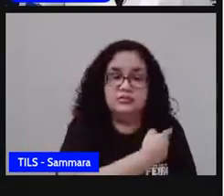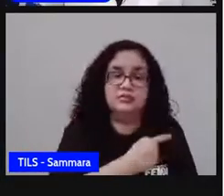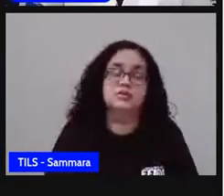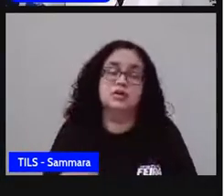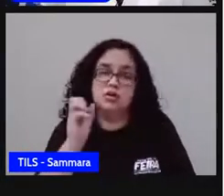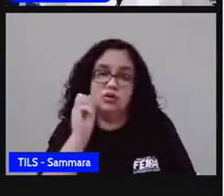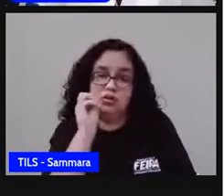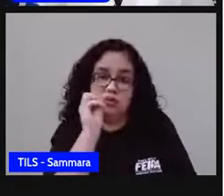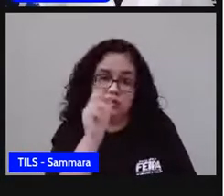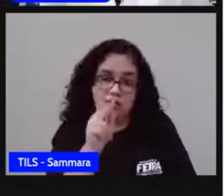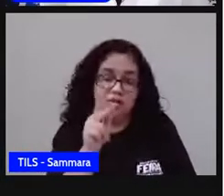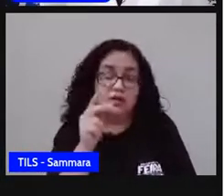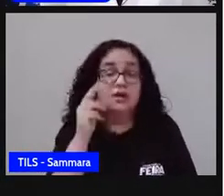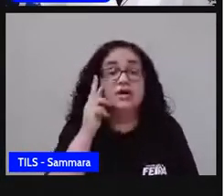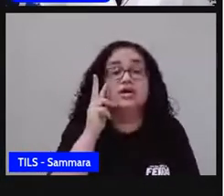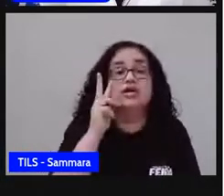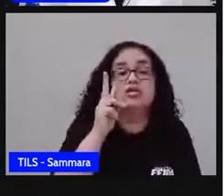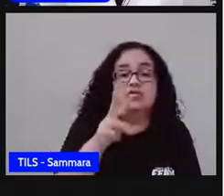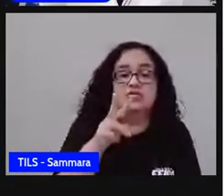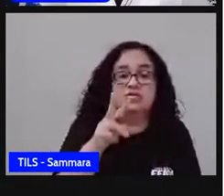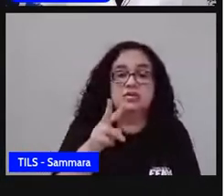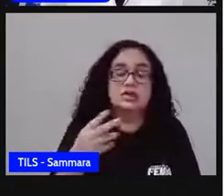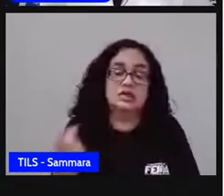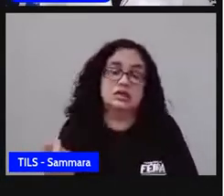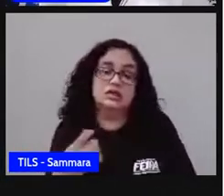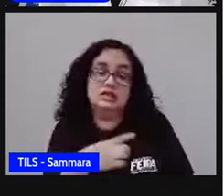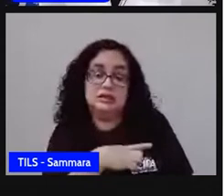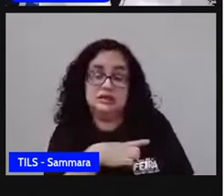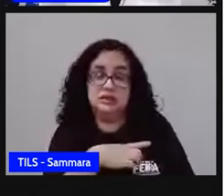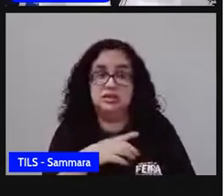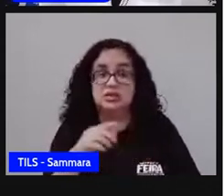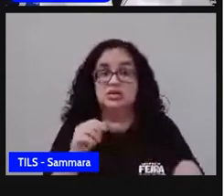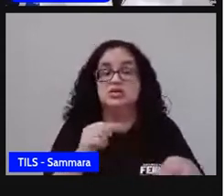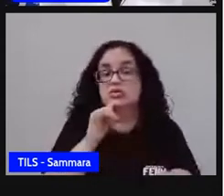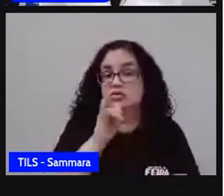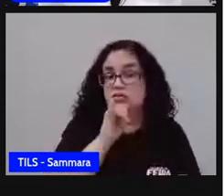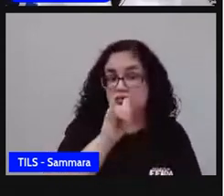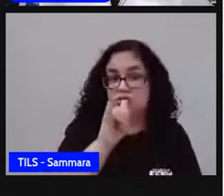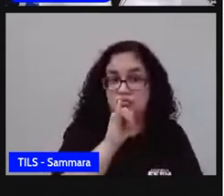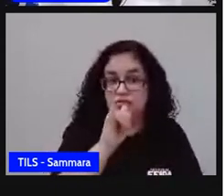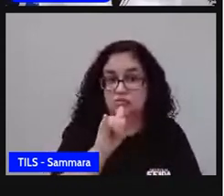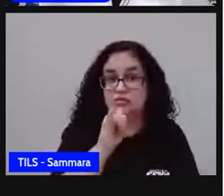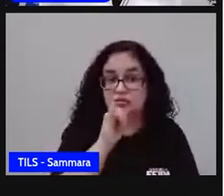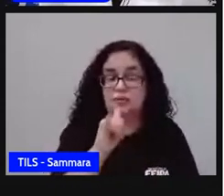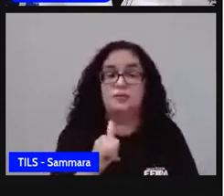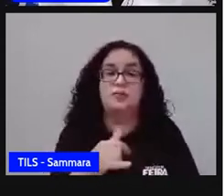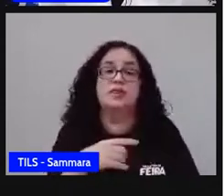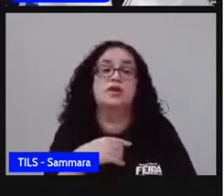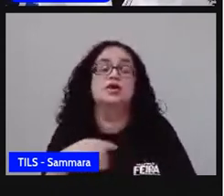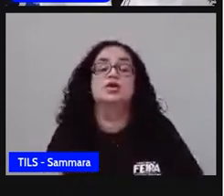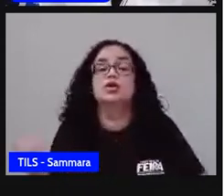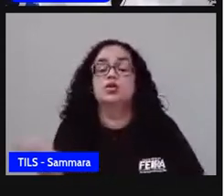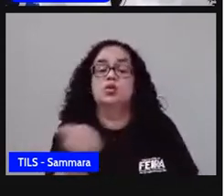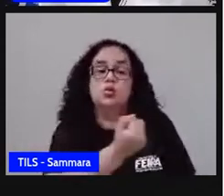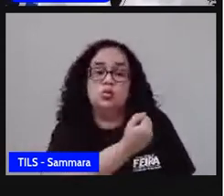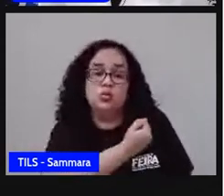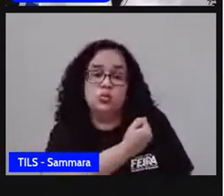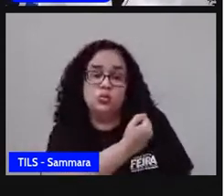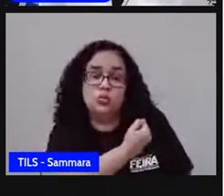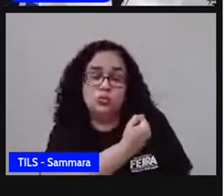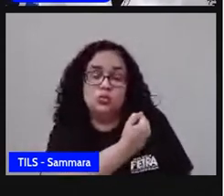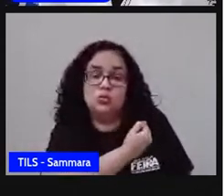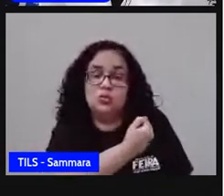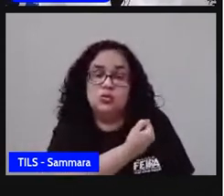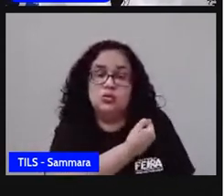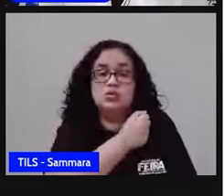Tá bom? A gente viu ali no momento que apareceu algumas informações, né? Que vieram com alguns números. Aquilo ali são